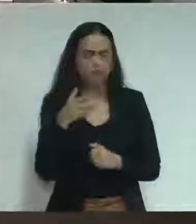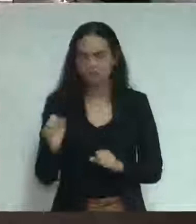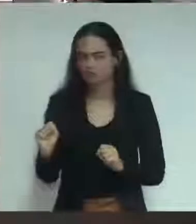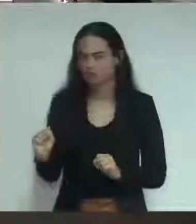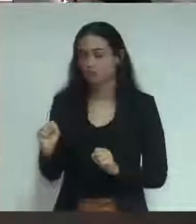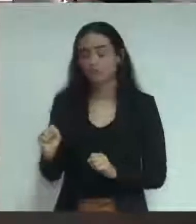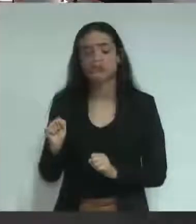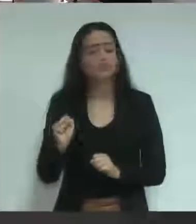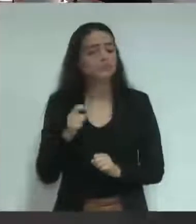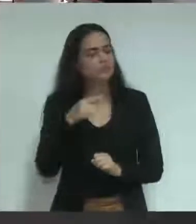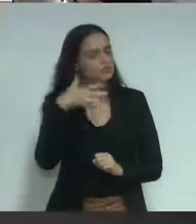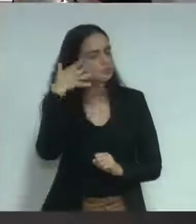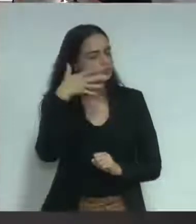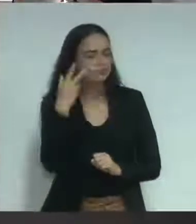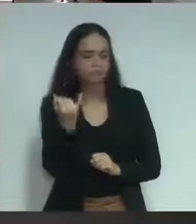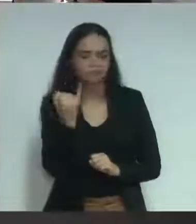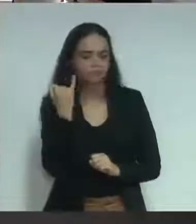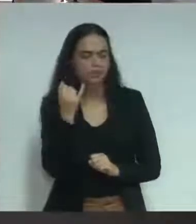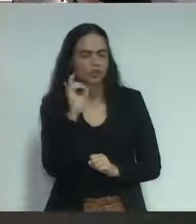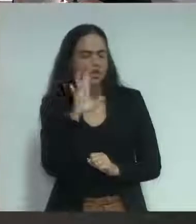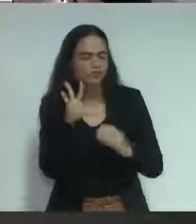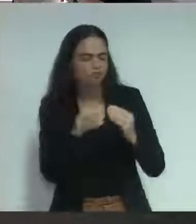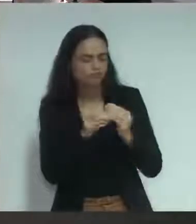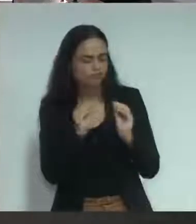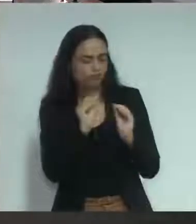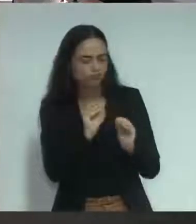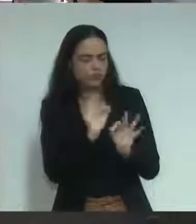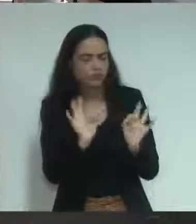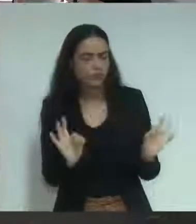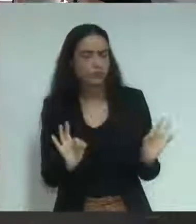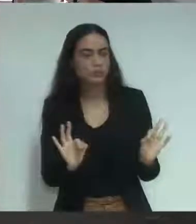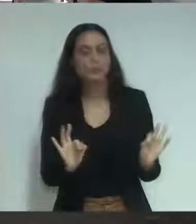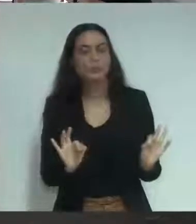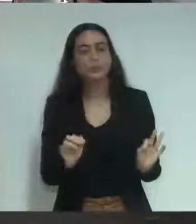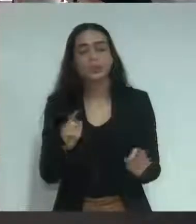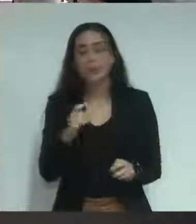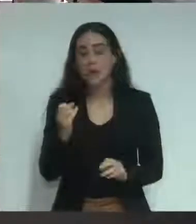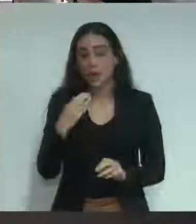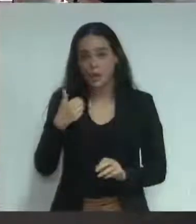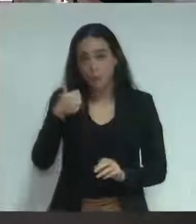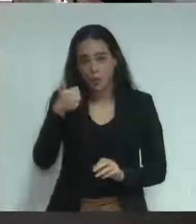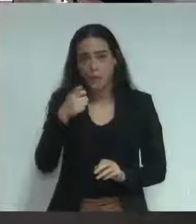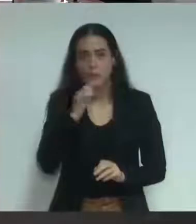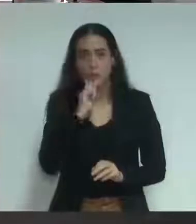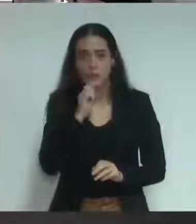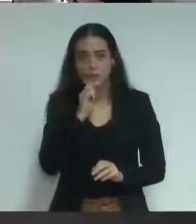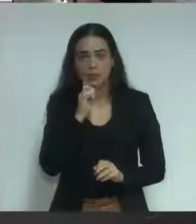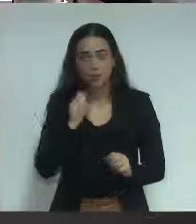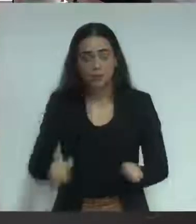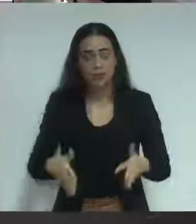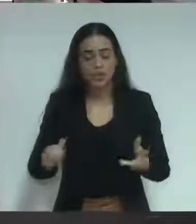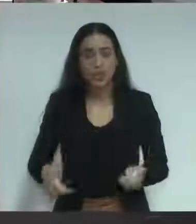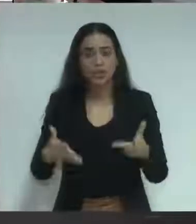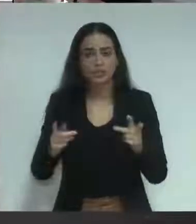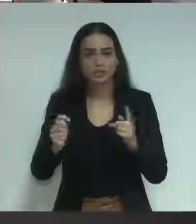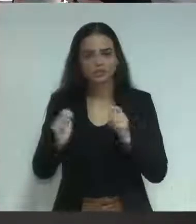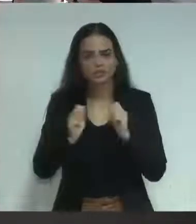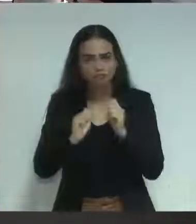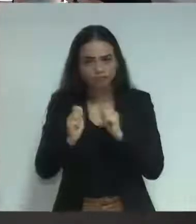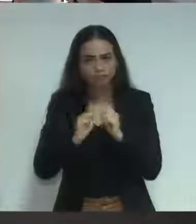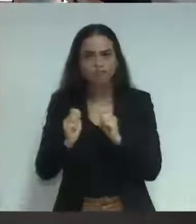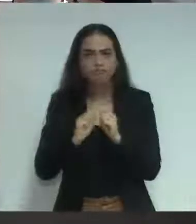importante que eu quero só acrescentar um negocinho aí. E é bom que se faça esse enxugamento da máquina mesmo, mas que o prefeito tenha olhos